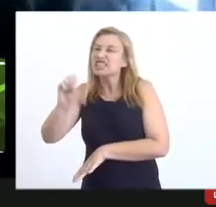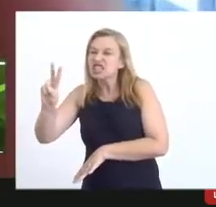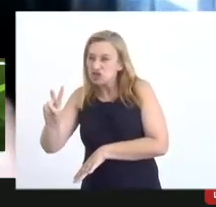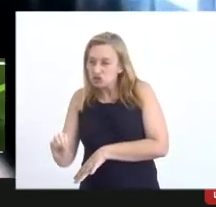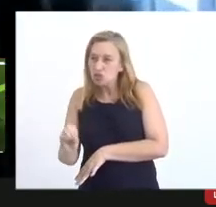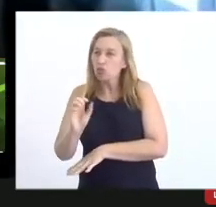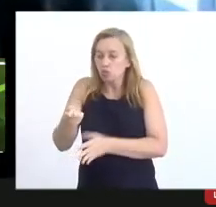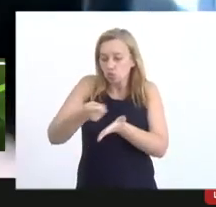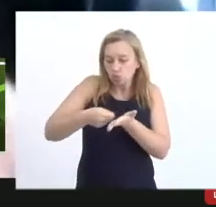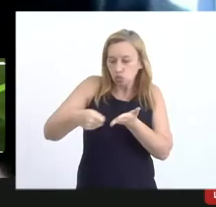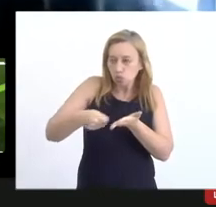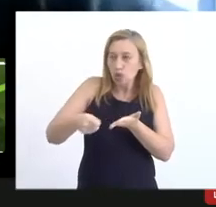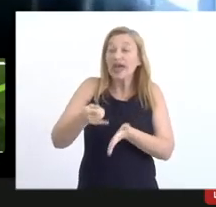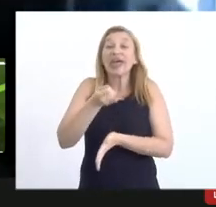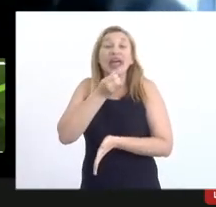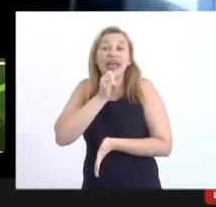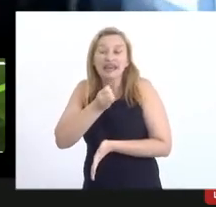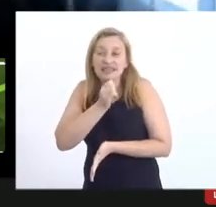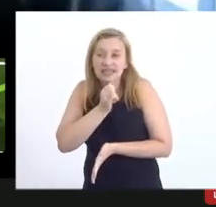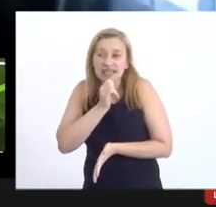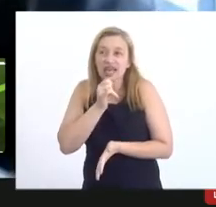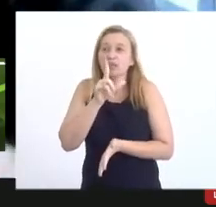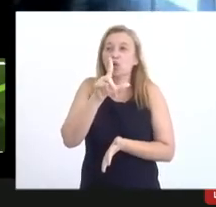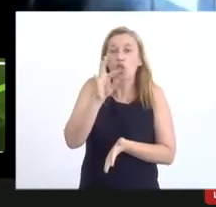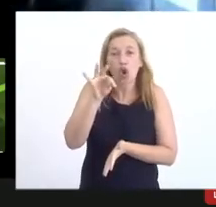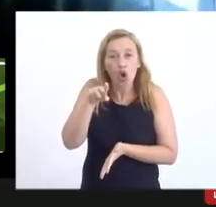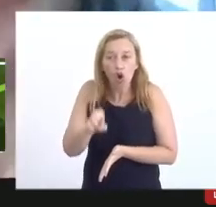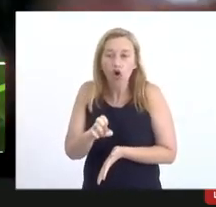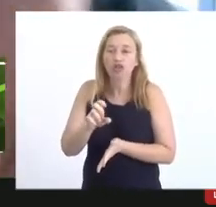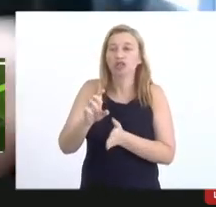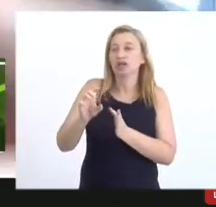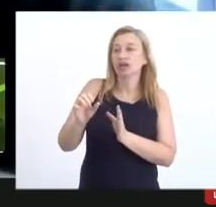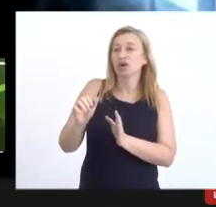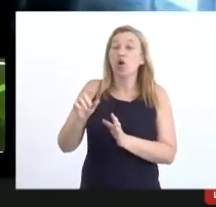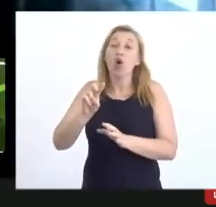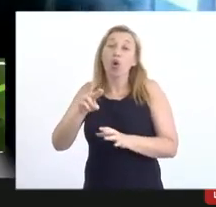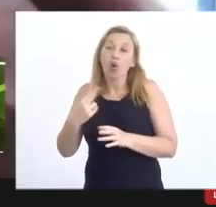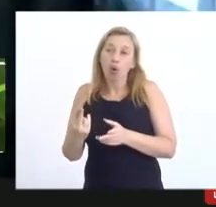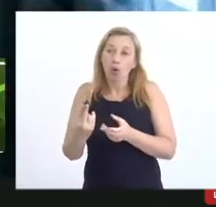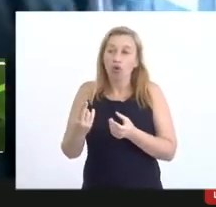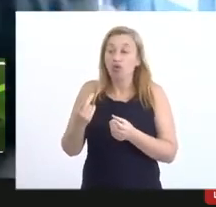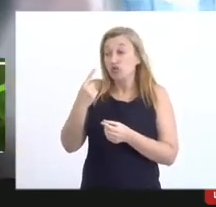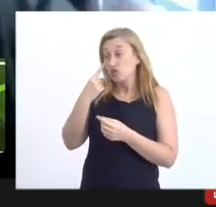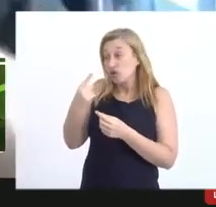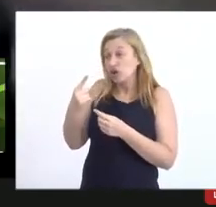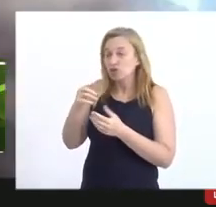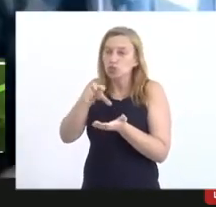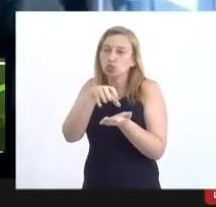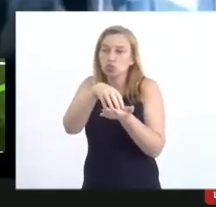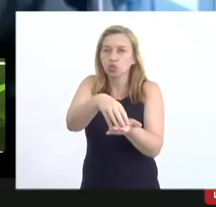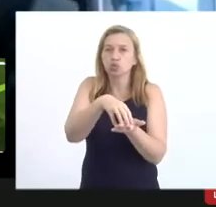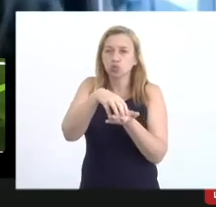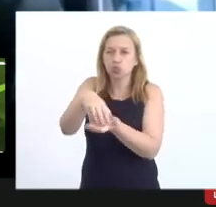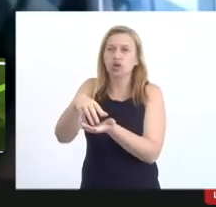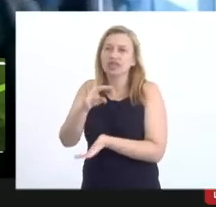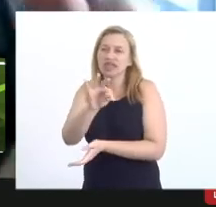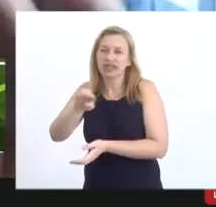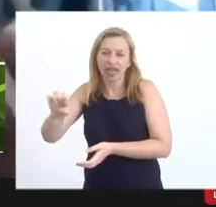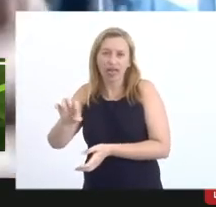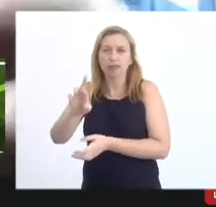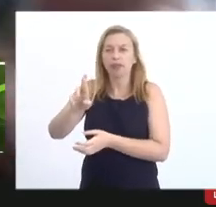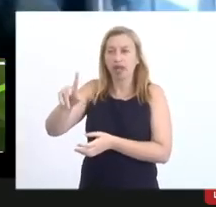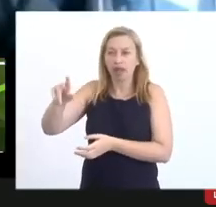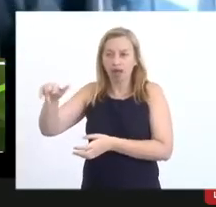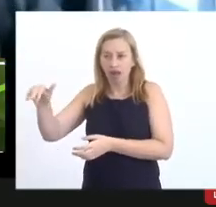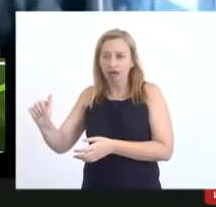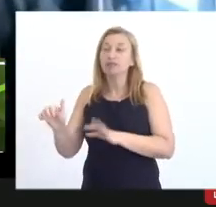pode ser por exemplo por lotes etc ouvindo os órgãos a PGL etc então